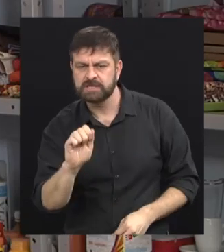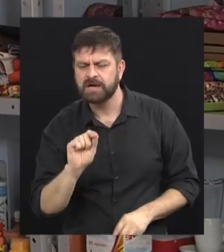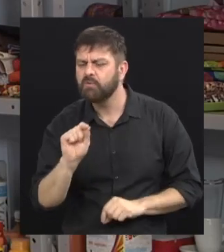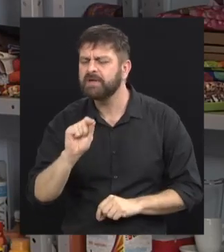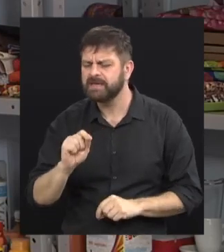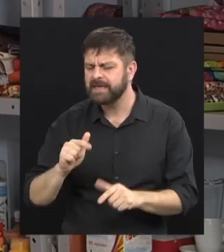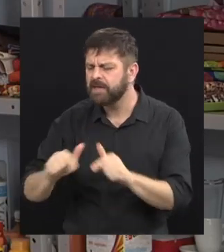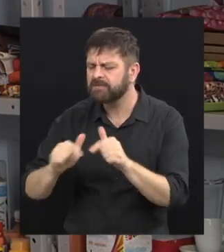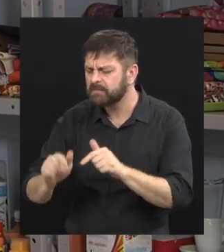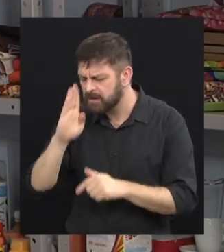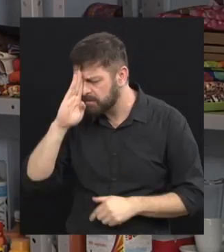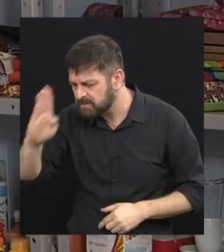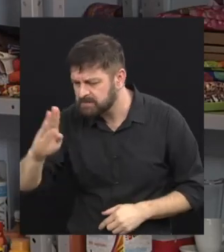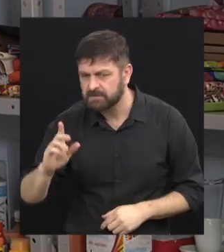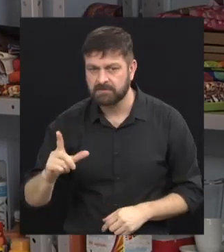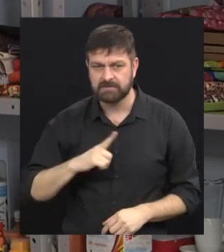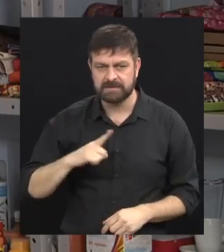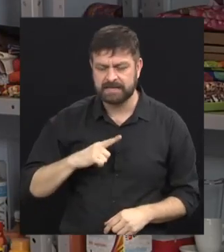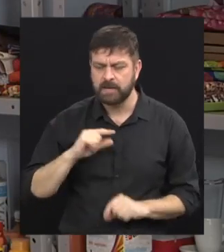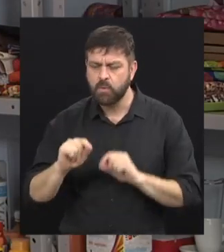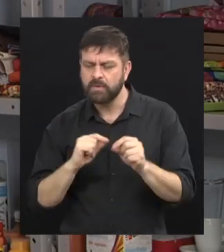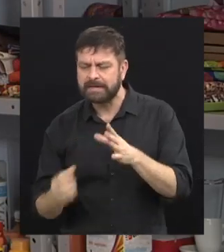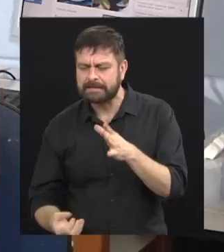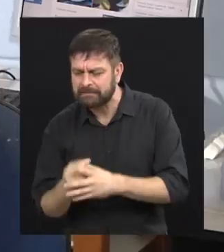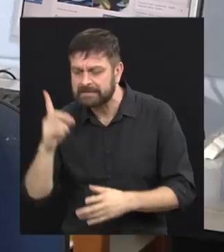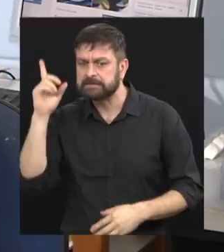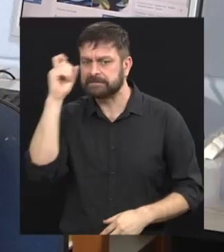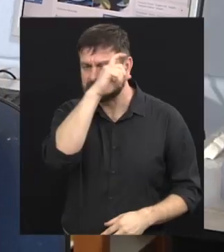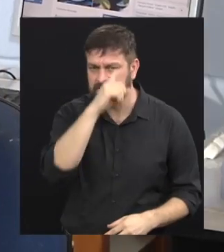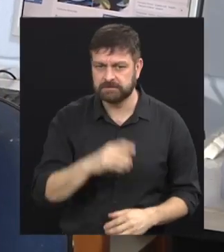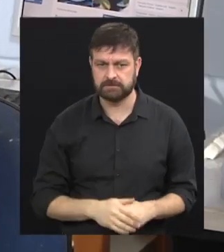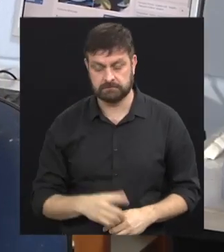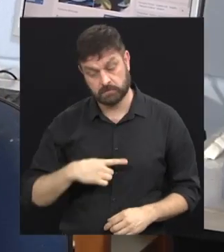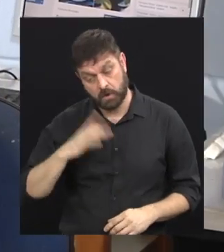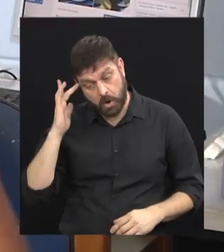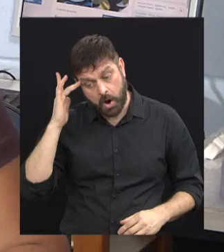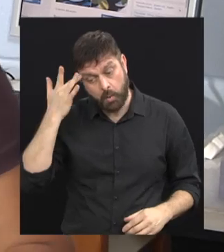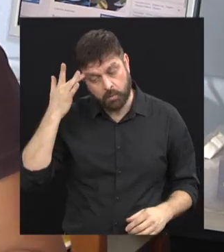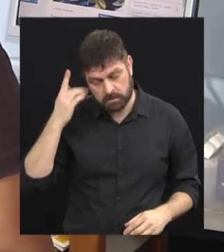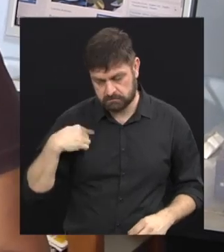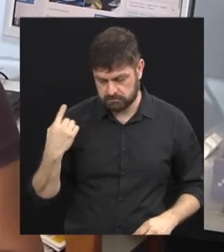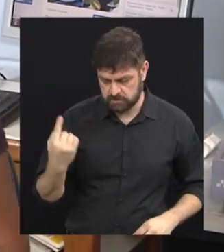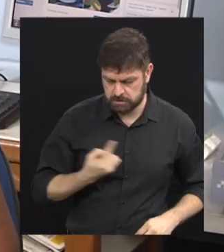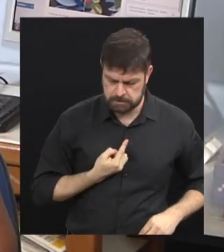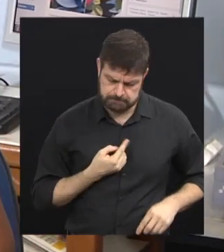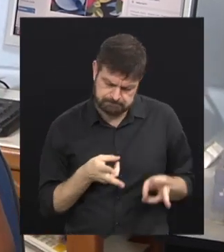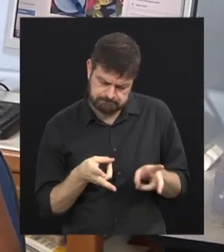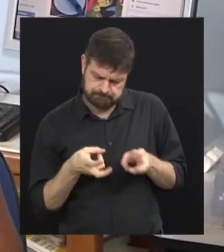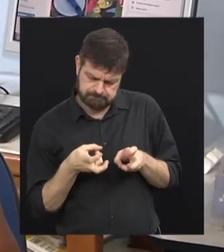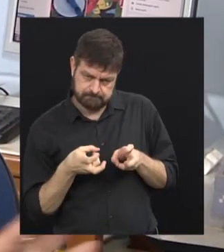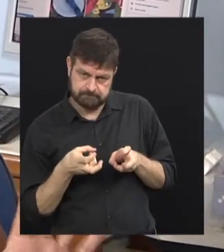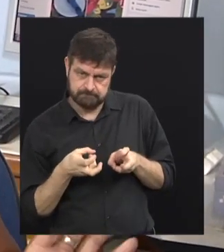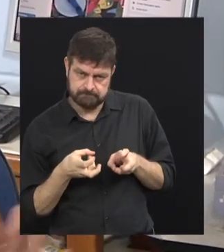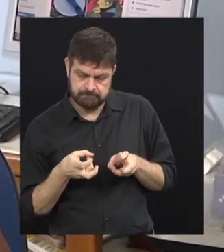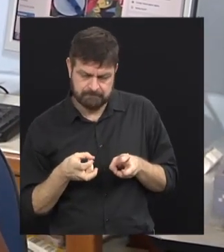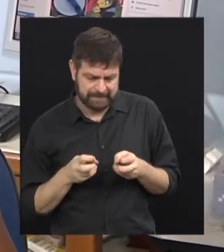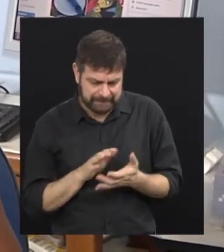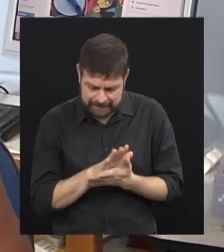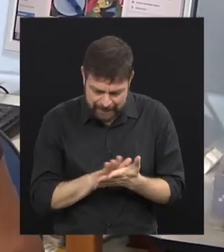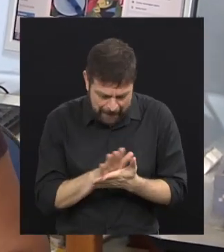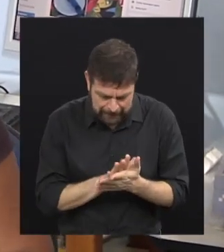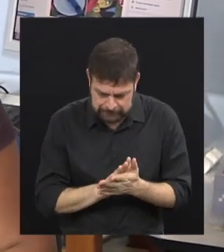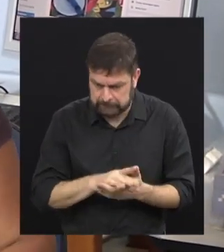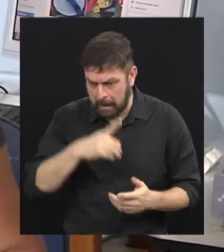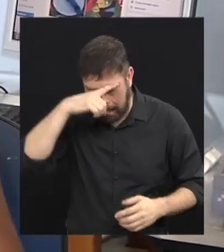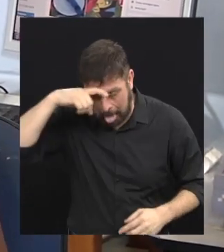Morgana? Tem algum produto que vocês criam que dá mais trabalho? É assim, eu acho que se você for ver, assim, nenhum assim dá